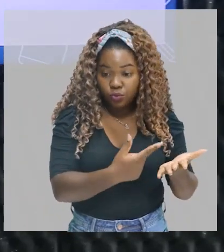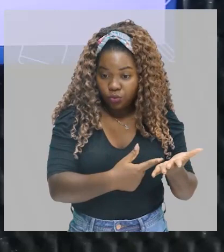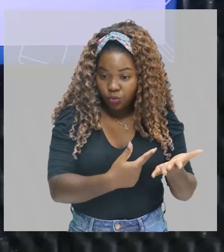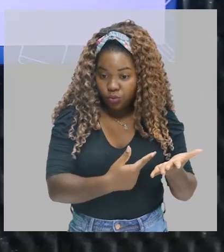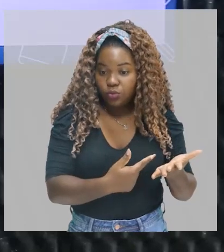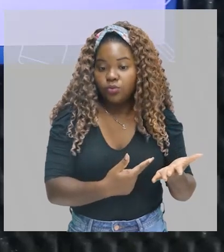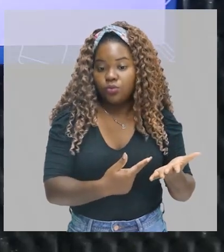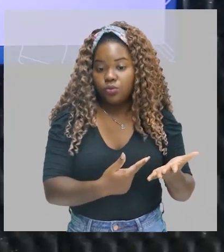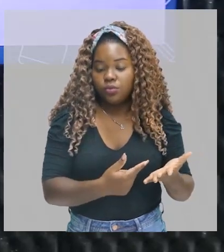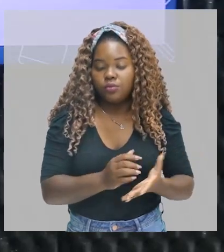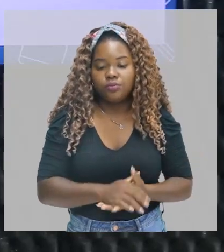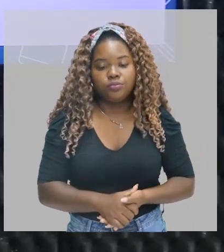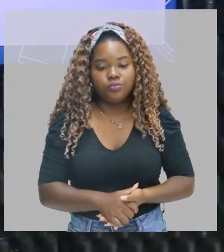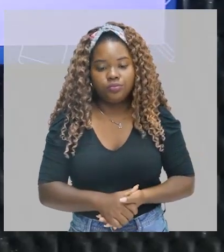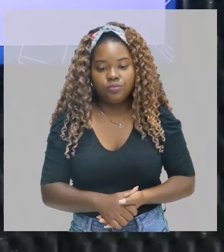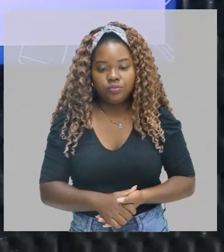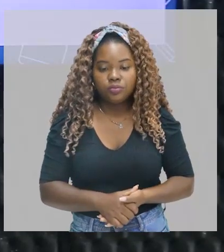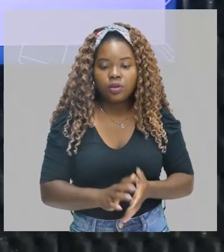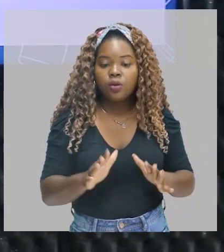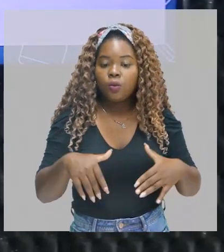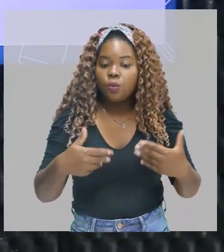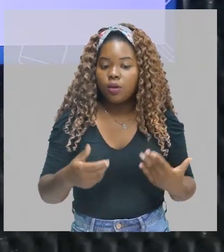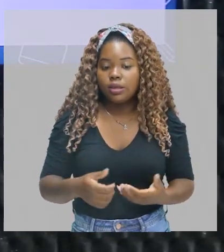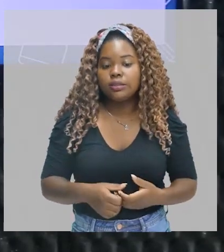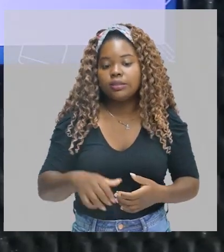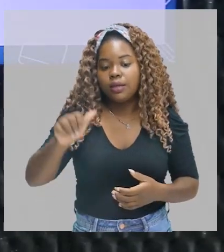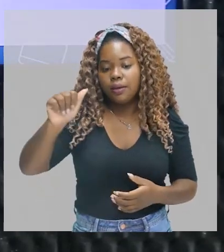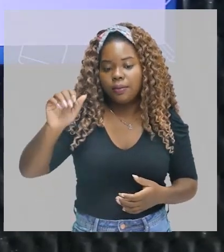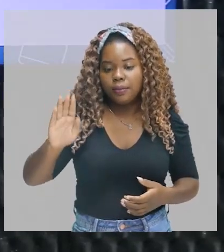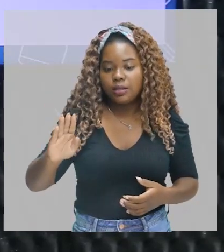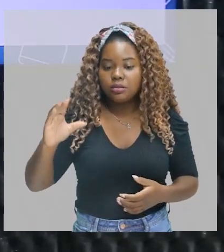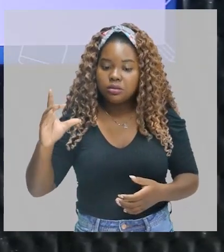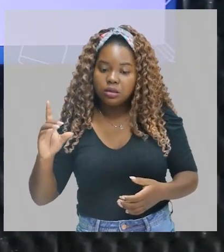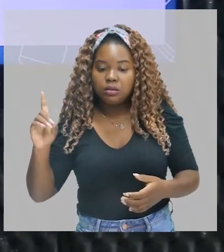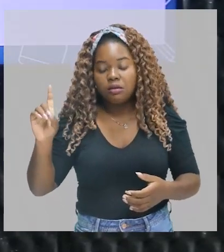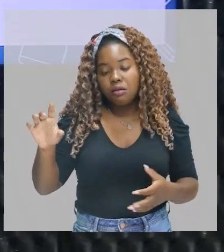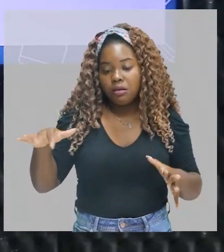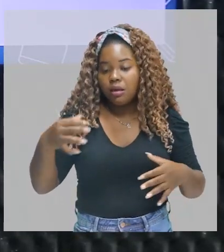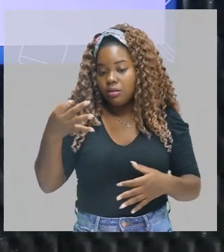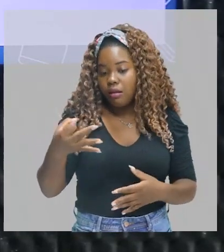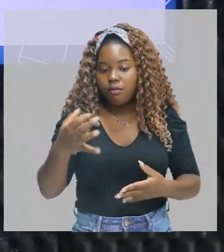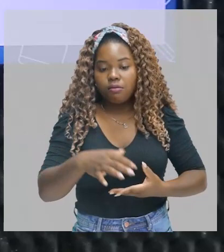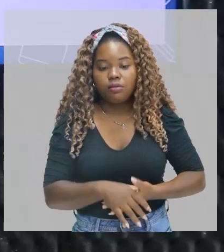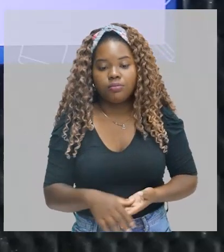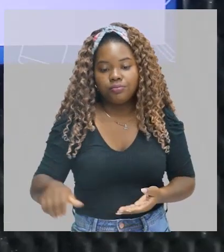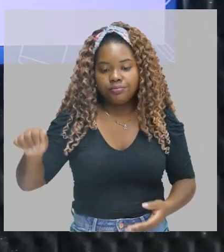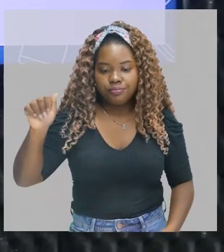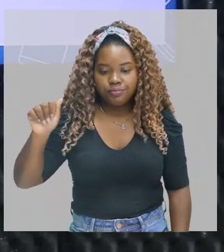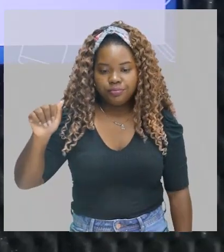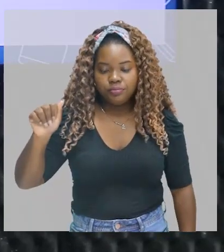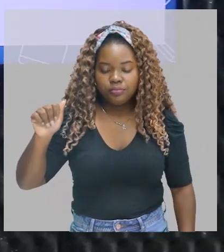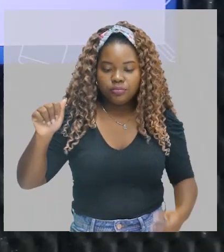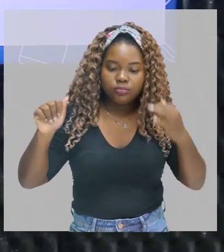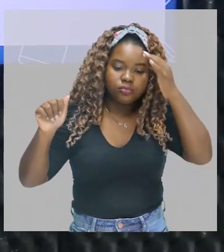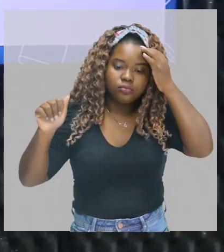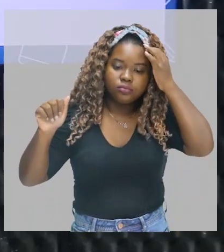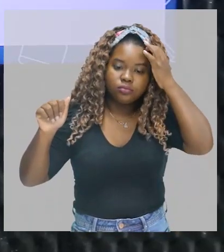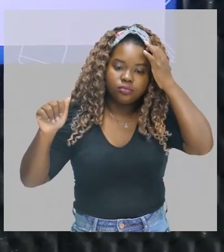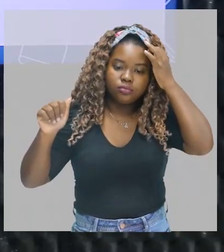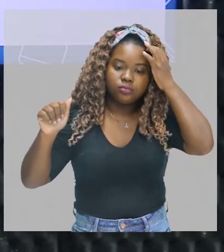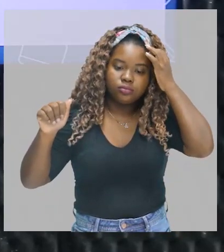interpretação de texto. Agora, qual das alternativas aí eu posso considerar como correta? Letra A, apenas a primeira?